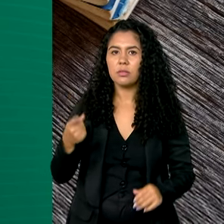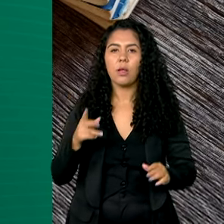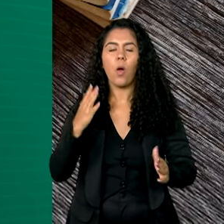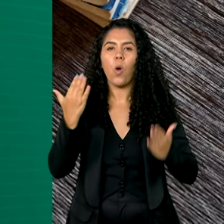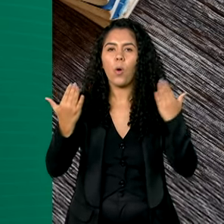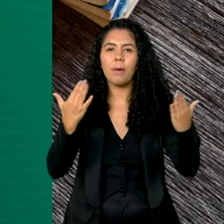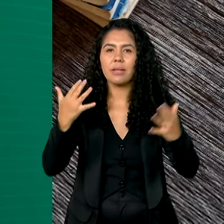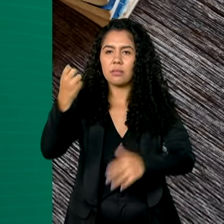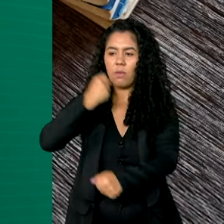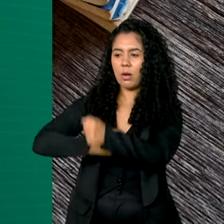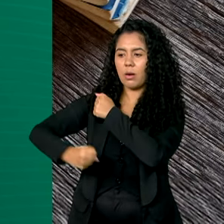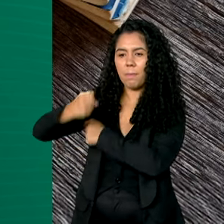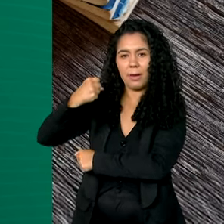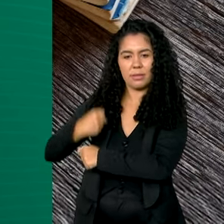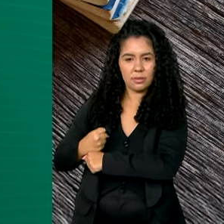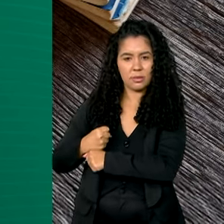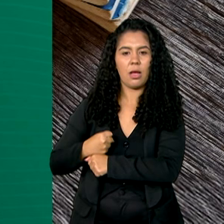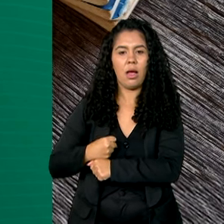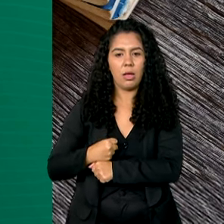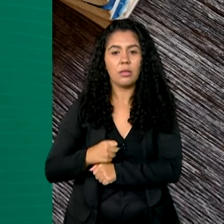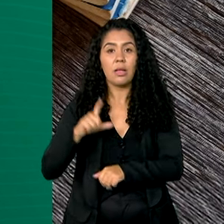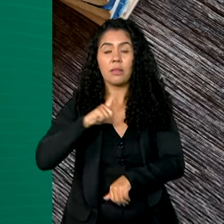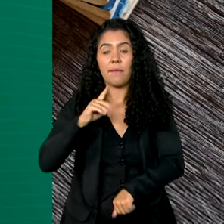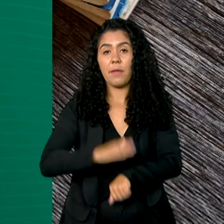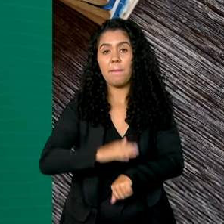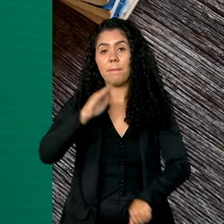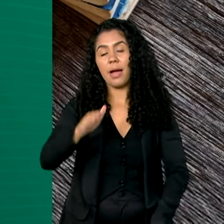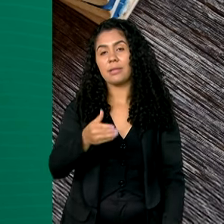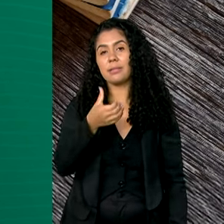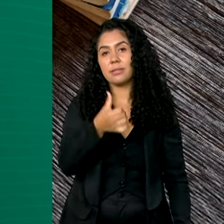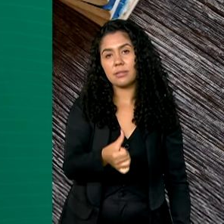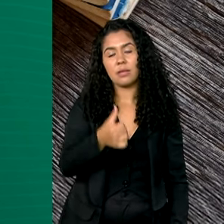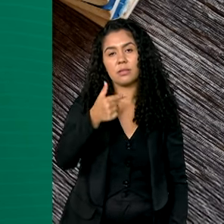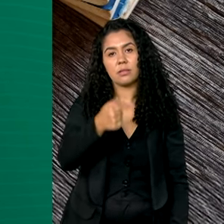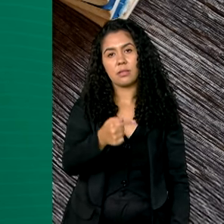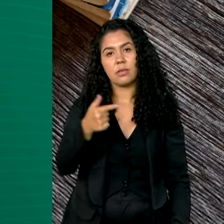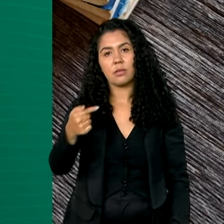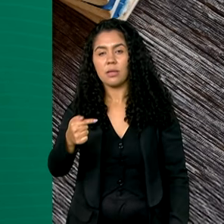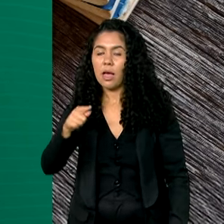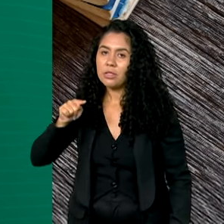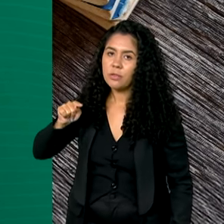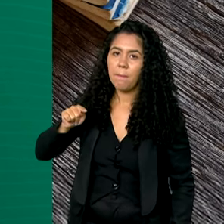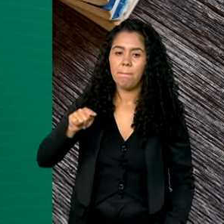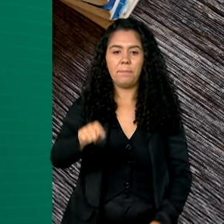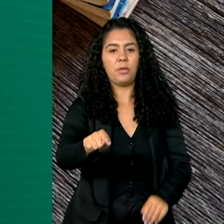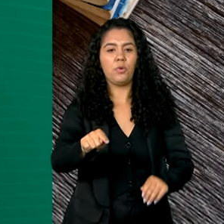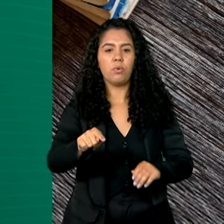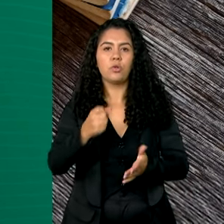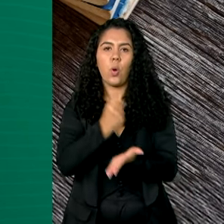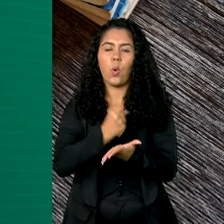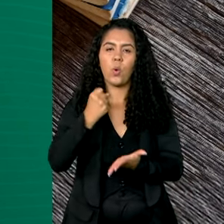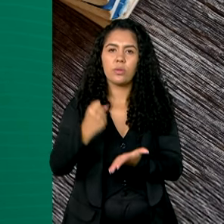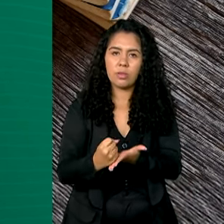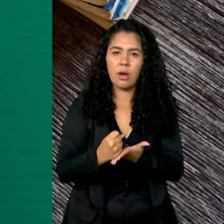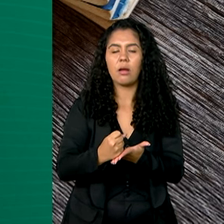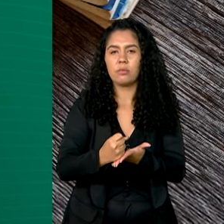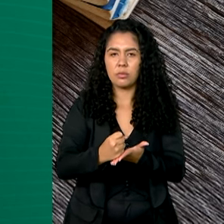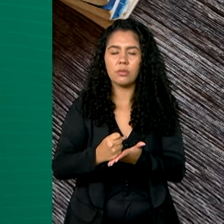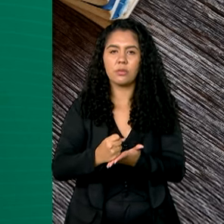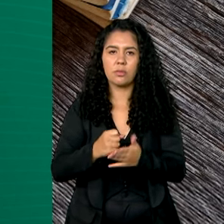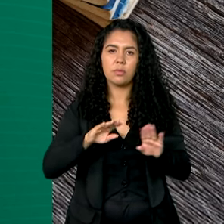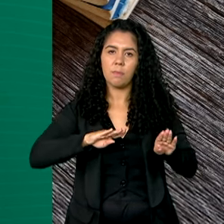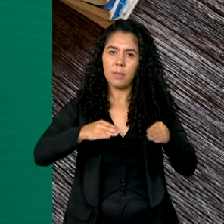safra passada. Foram mais de 677 mil operações de financiamento para agricultores familiares,